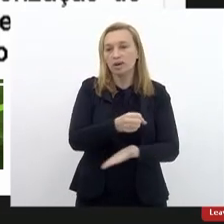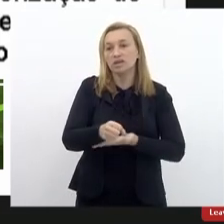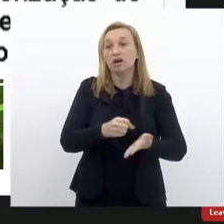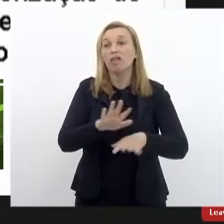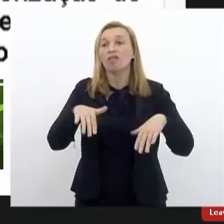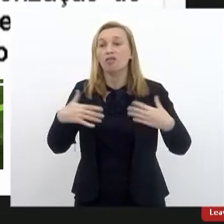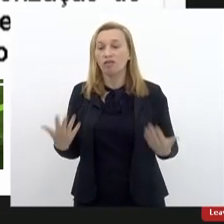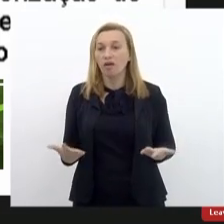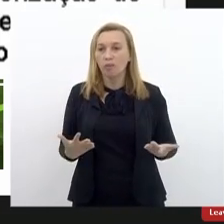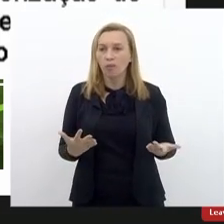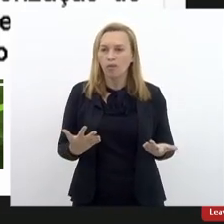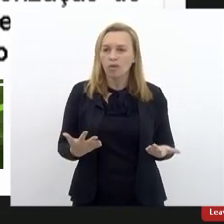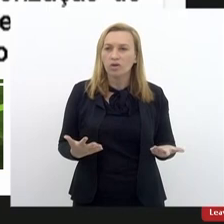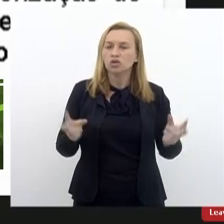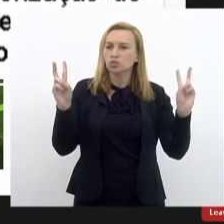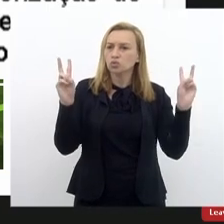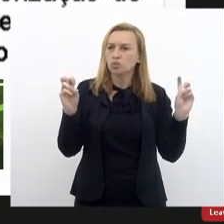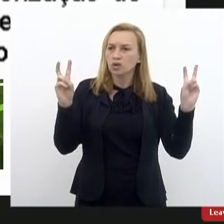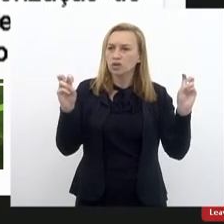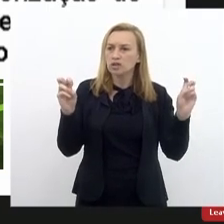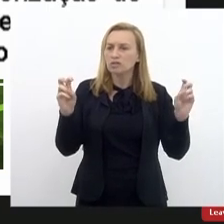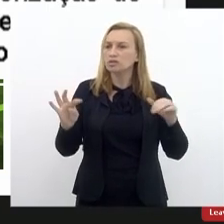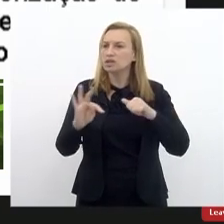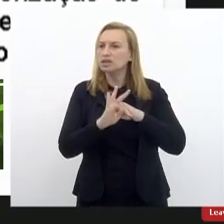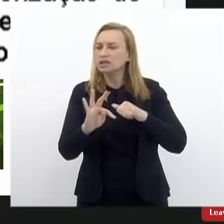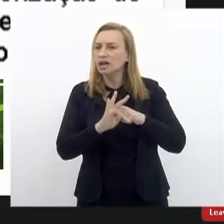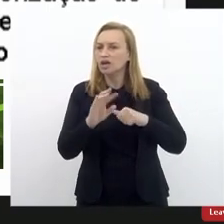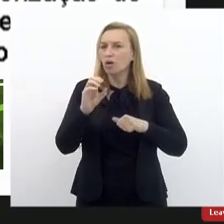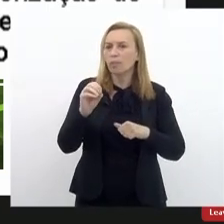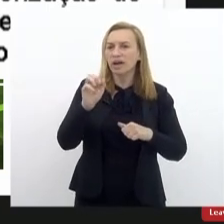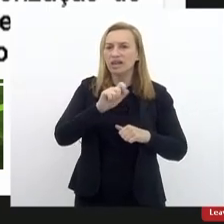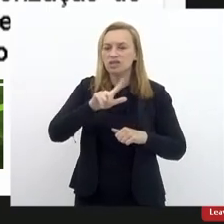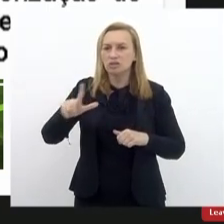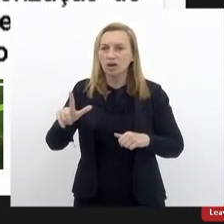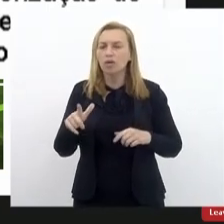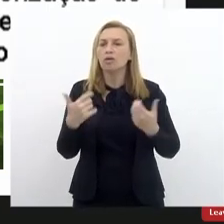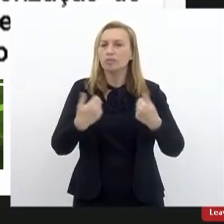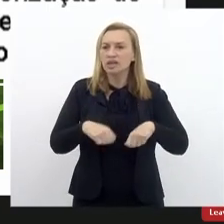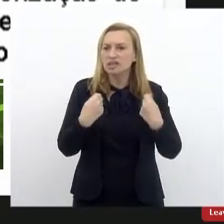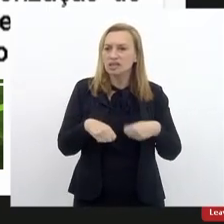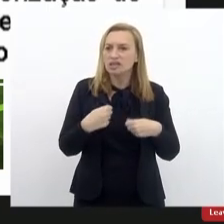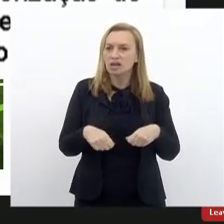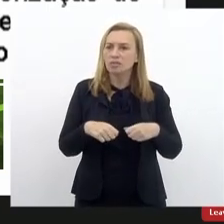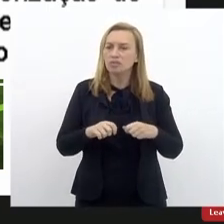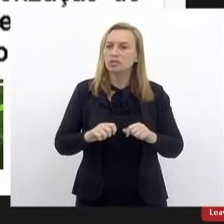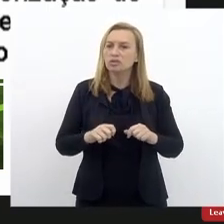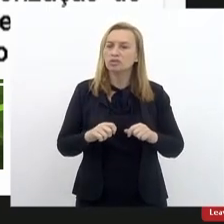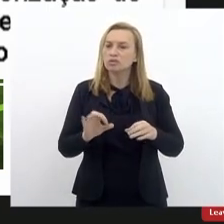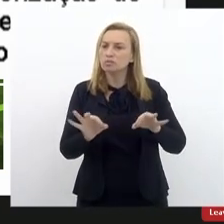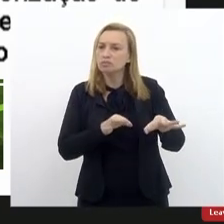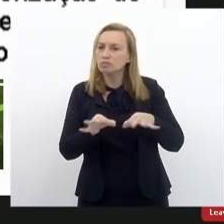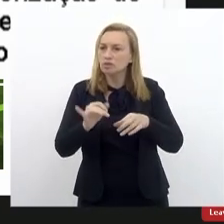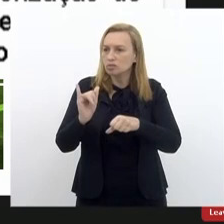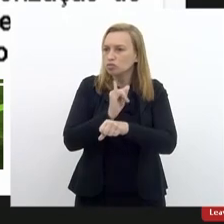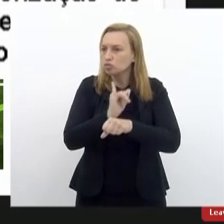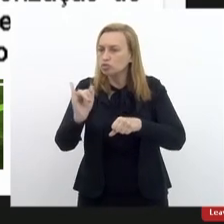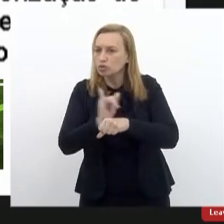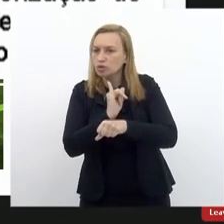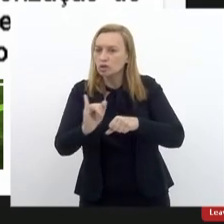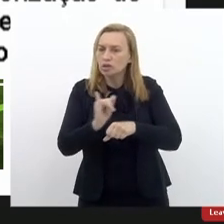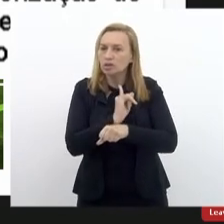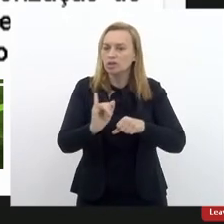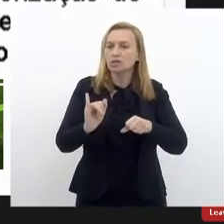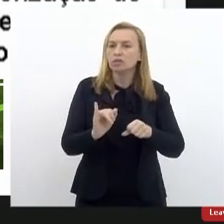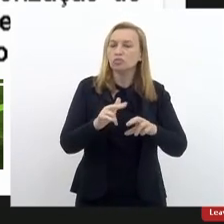na questão técnico-operacional, nós precisamos realizar a elaboração dessas normativas por